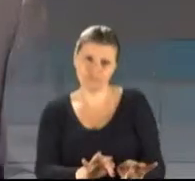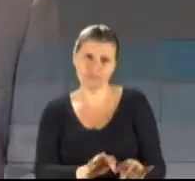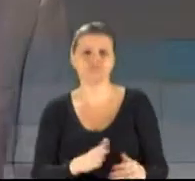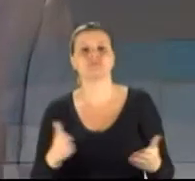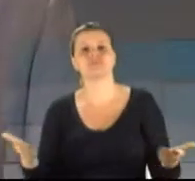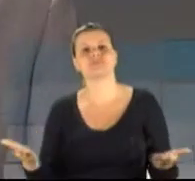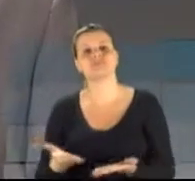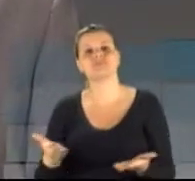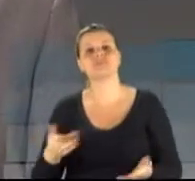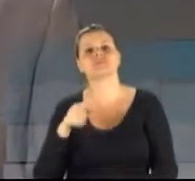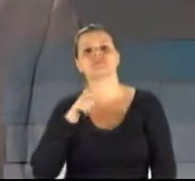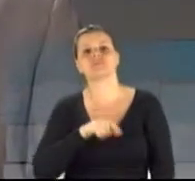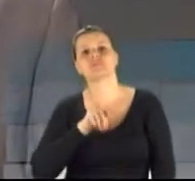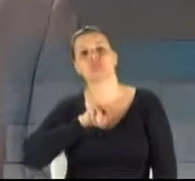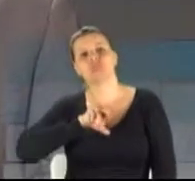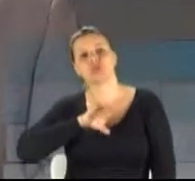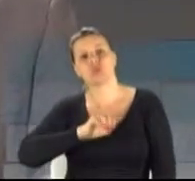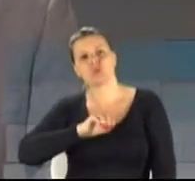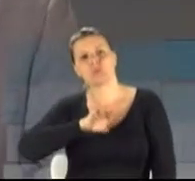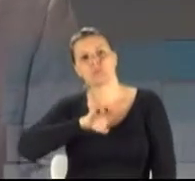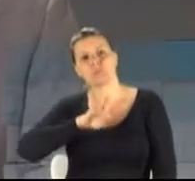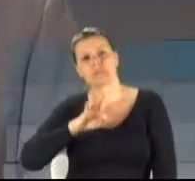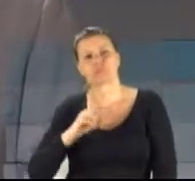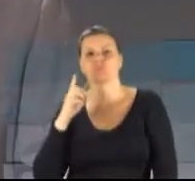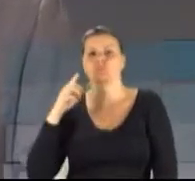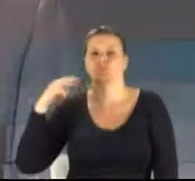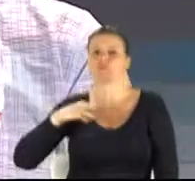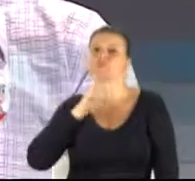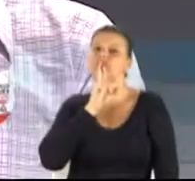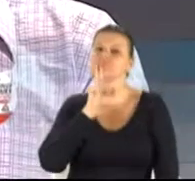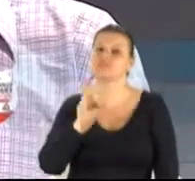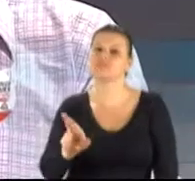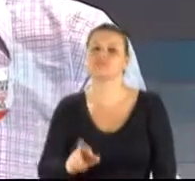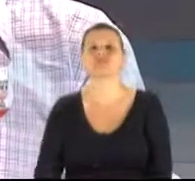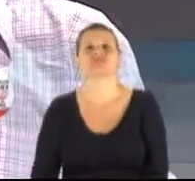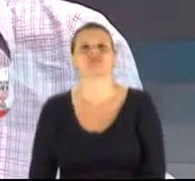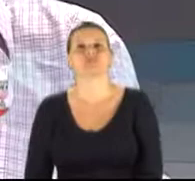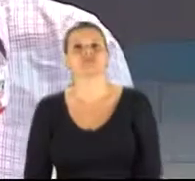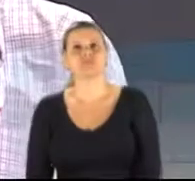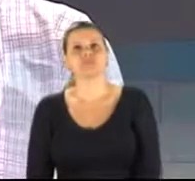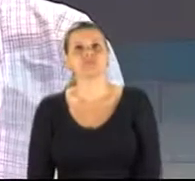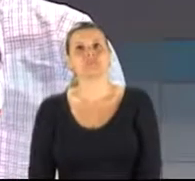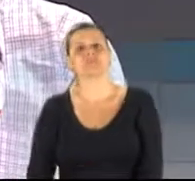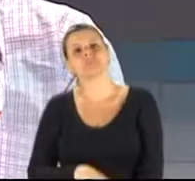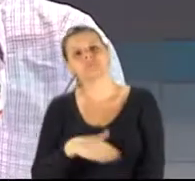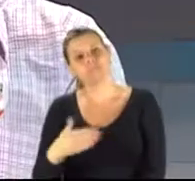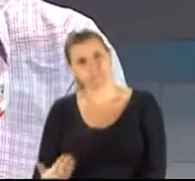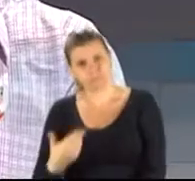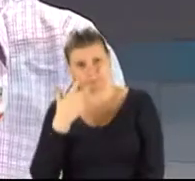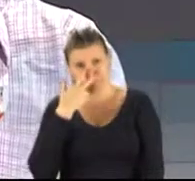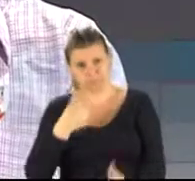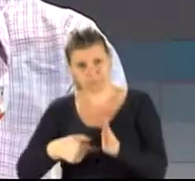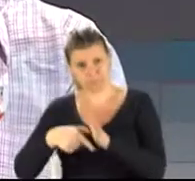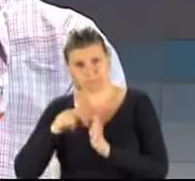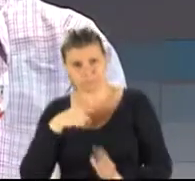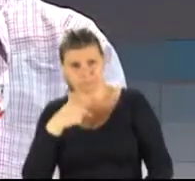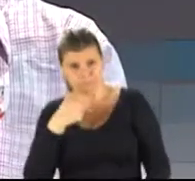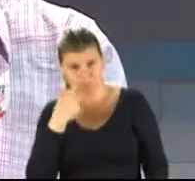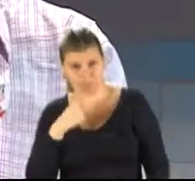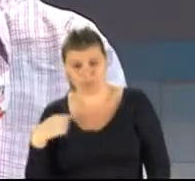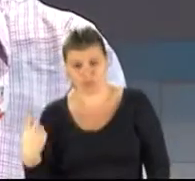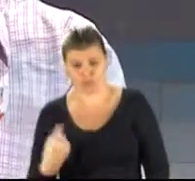Agora o candidato Roberto Vilodri tem um minuto para a réplica. Bom, como eu estava falando, nós do PMN